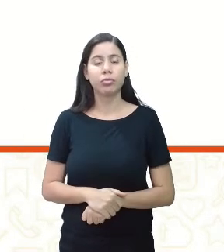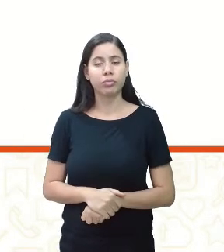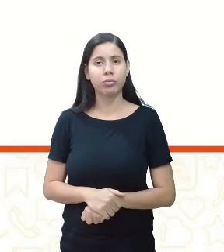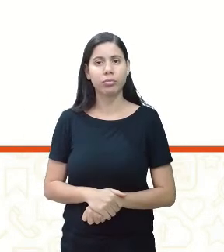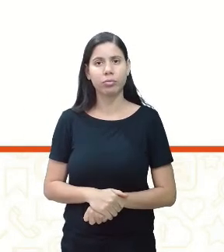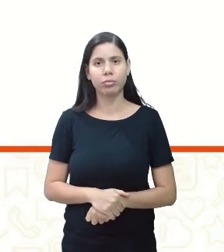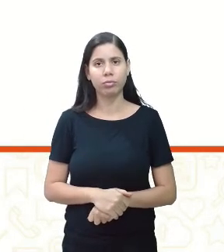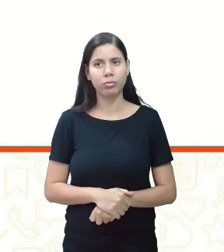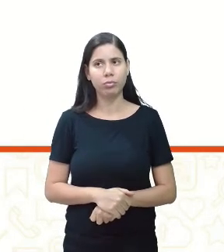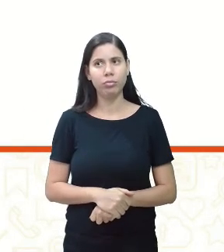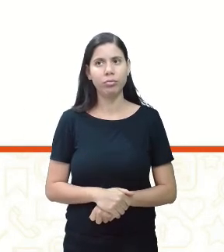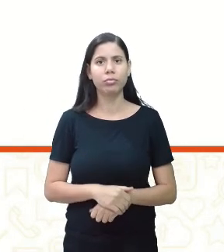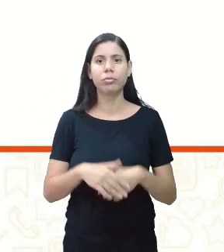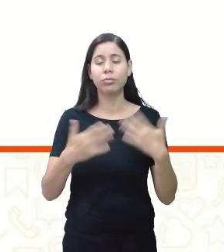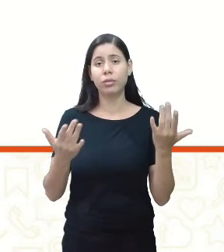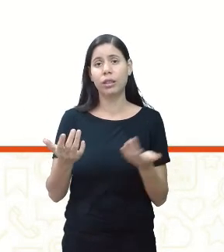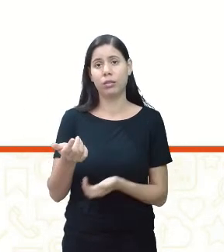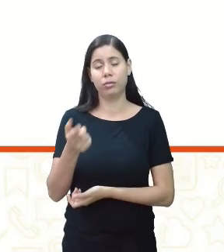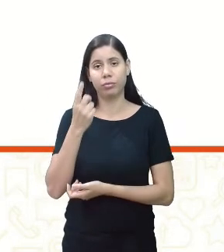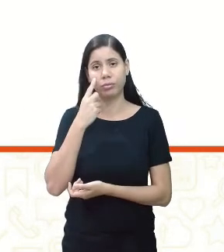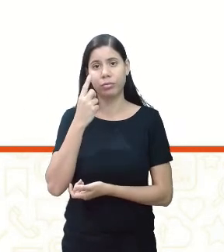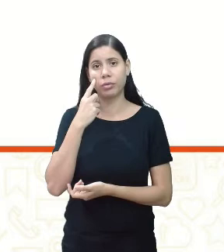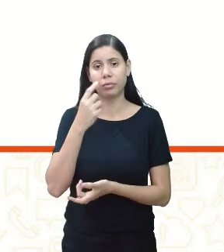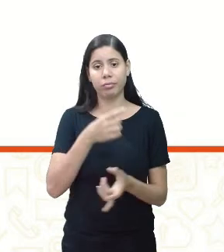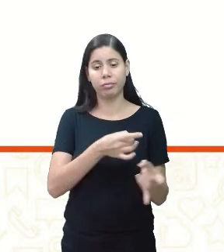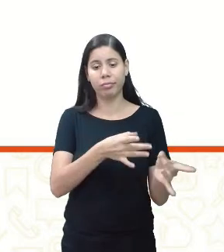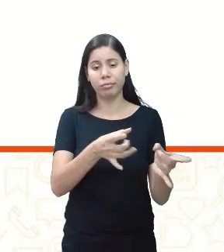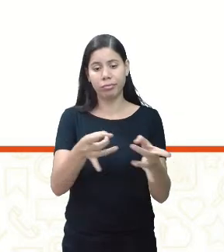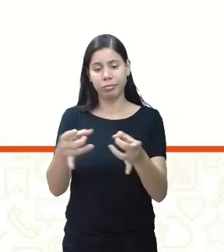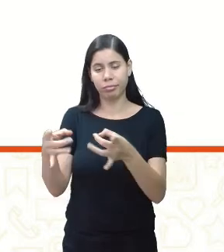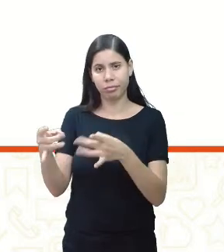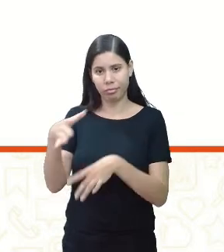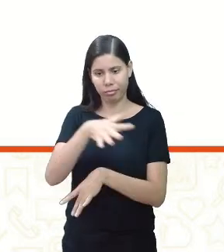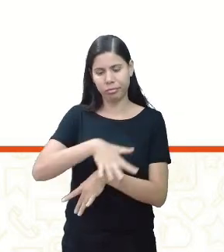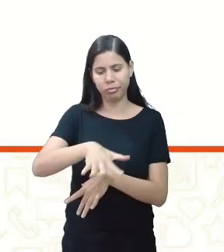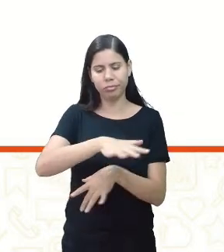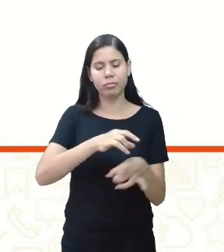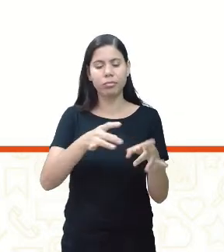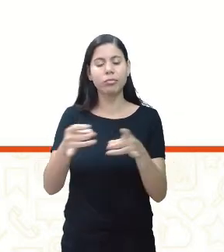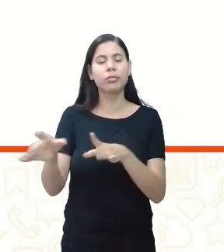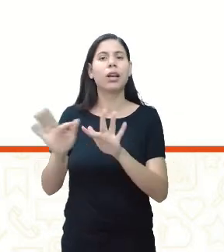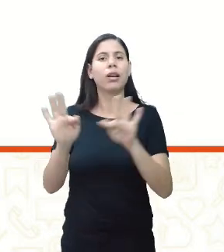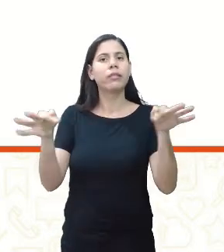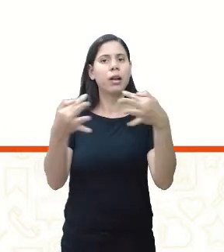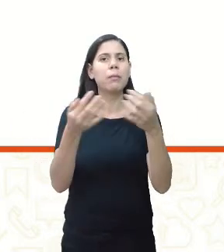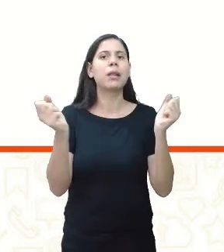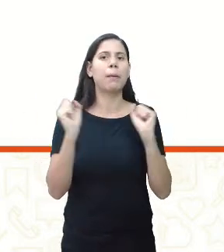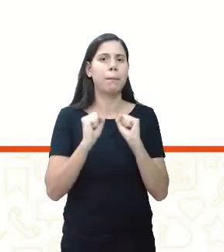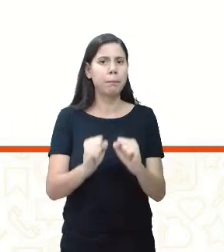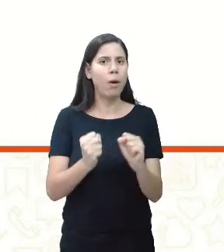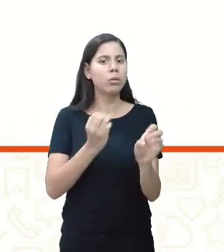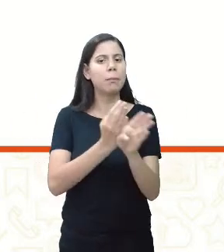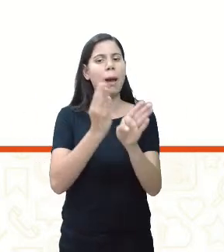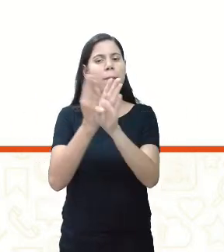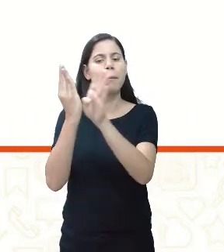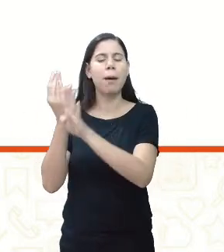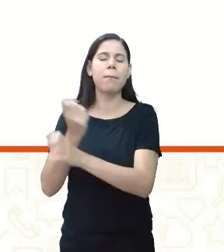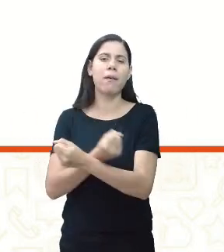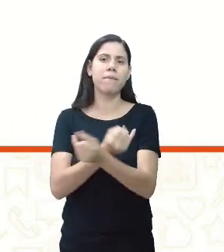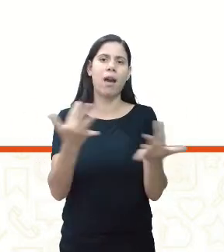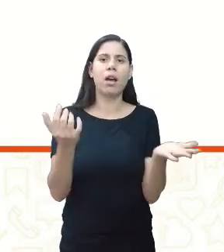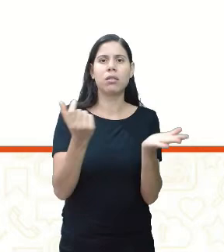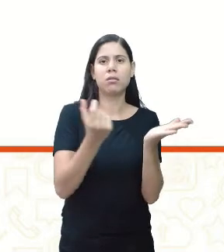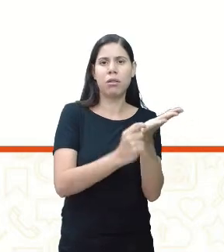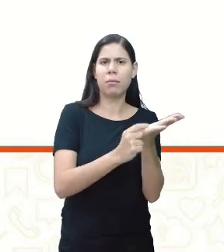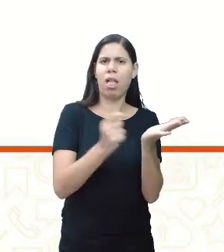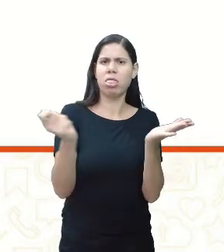Bom, no mercado, a família pode encontrar vários aplicativos que podem